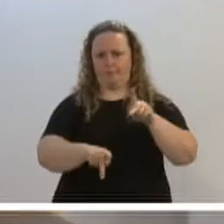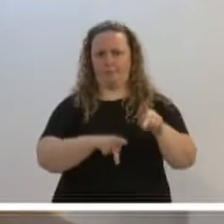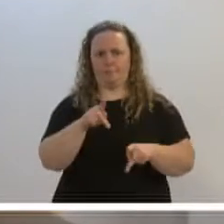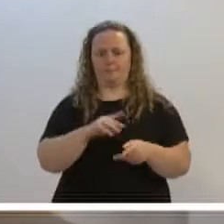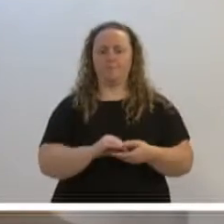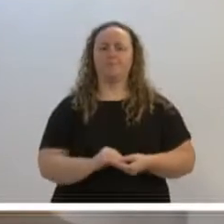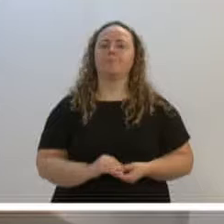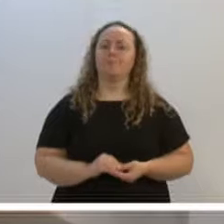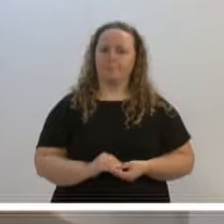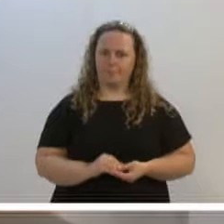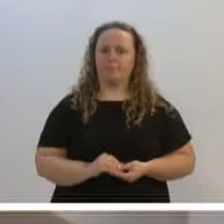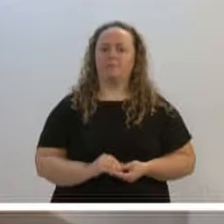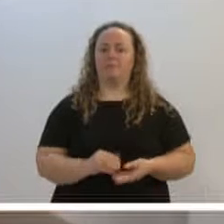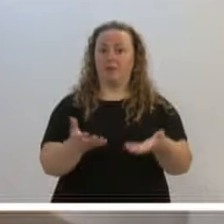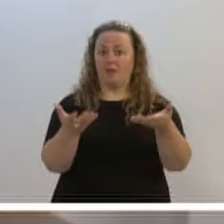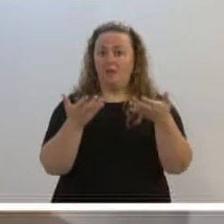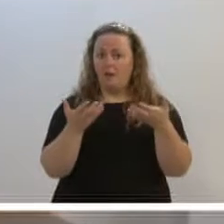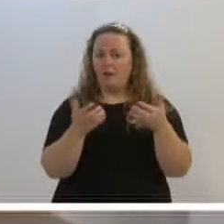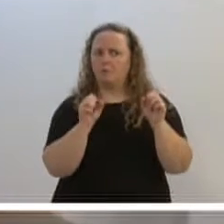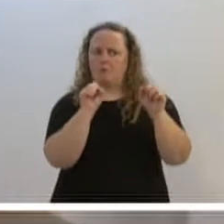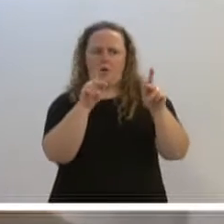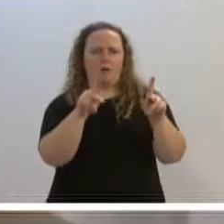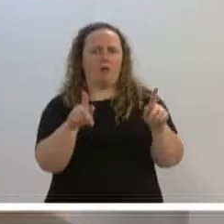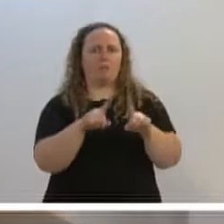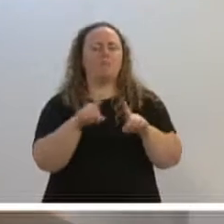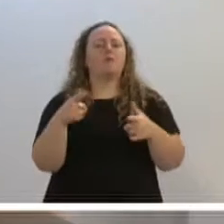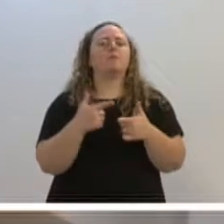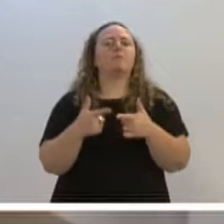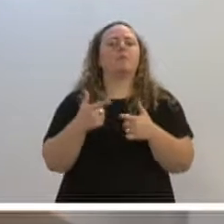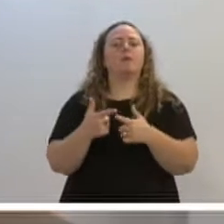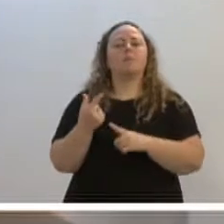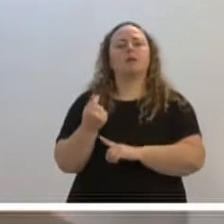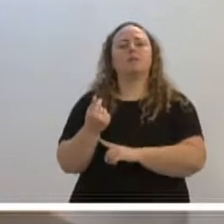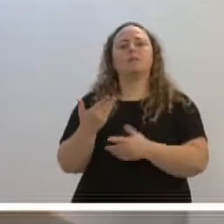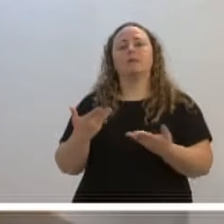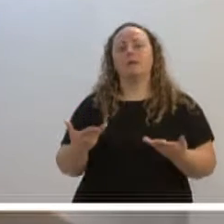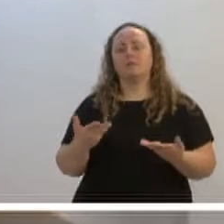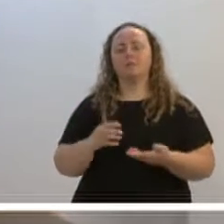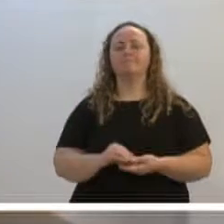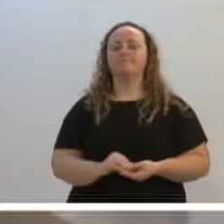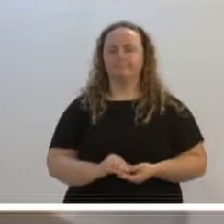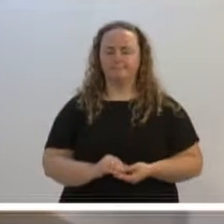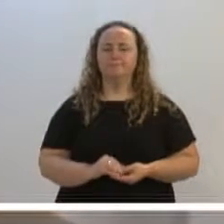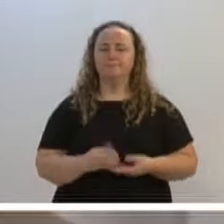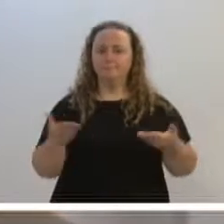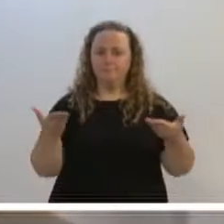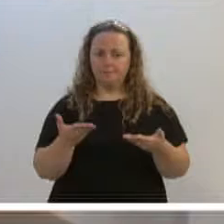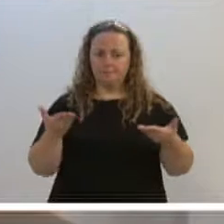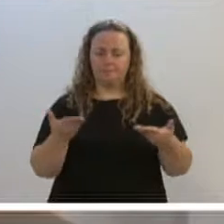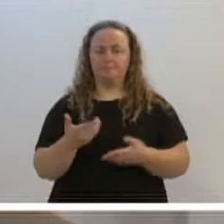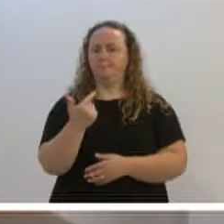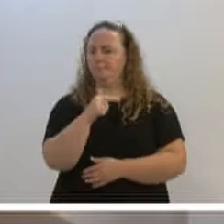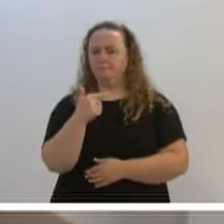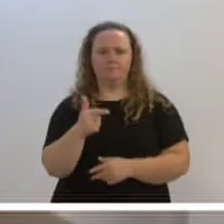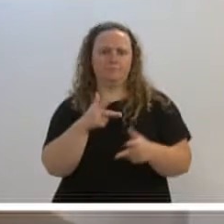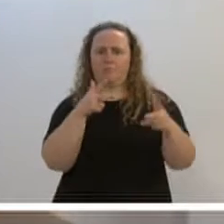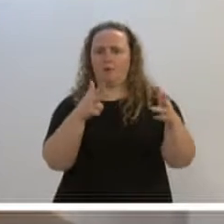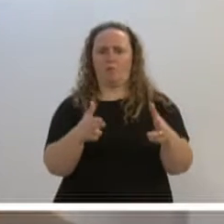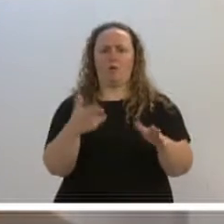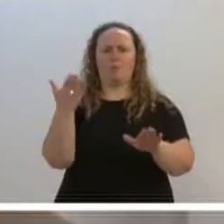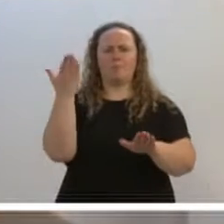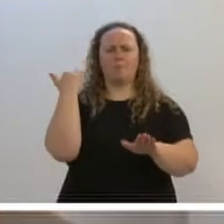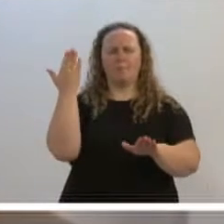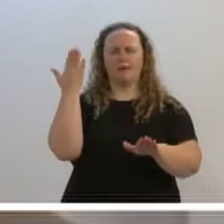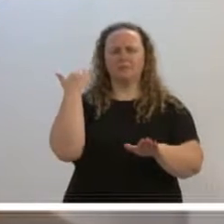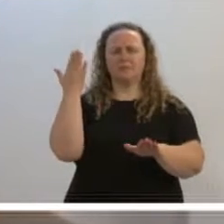Aqui está o impacto financeiro que vai causar. Ou seja, hoje não tem mais essa coisa que tinha no passado, onde simplesmente olhava com cara feia,